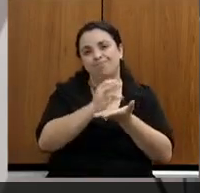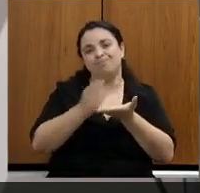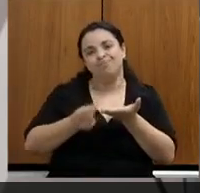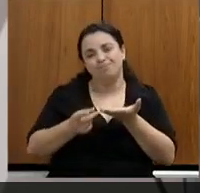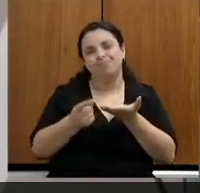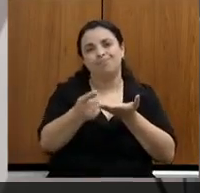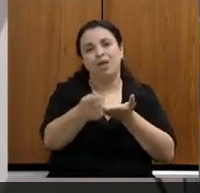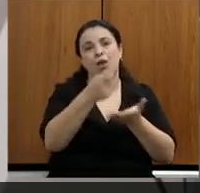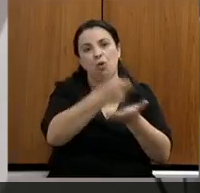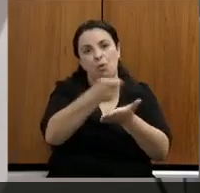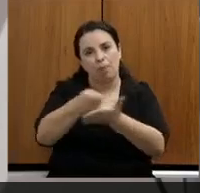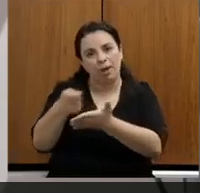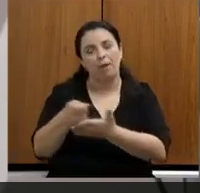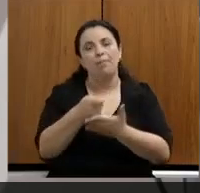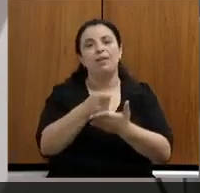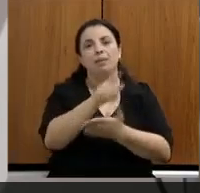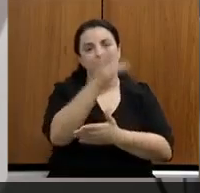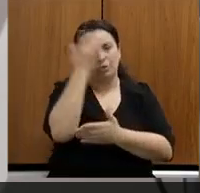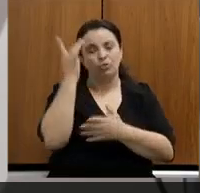catadores. Por favor.